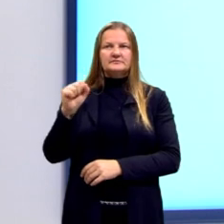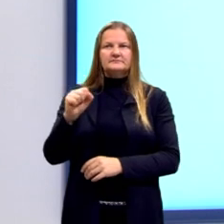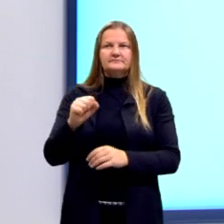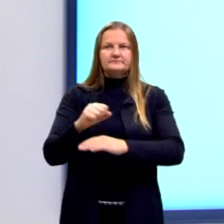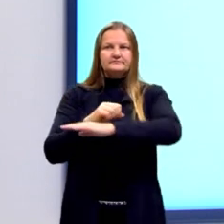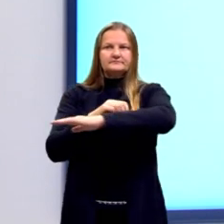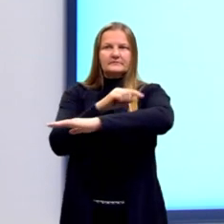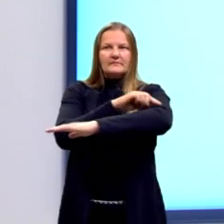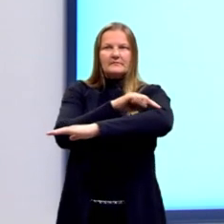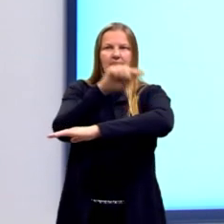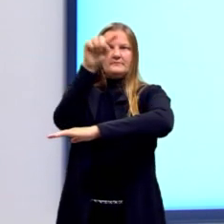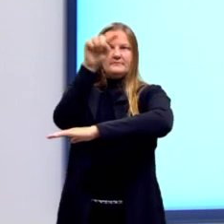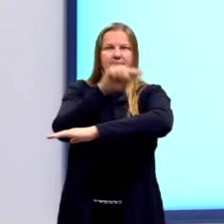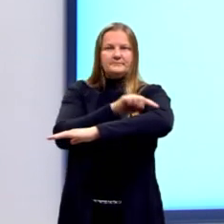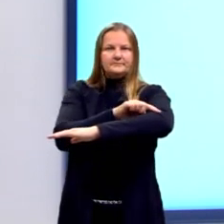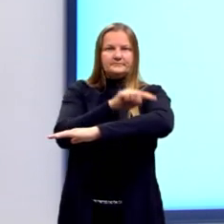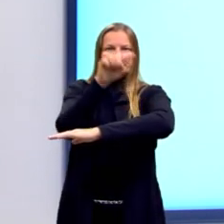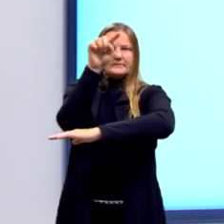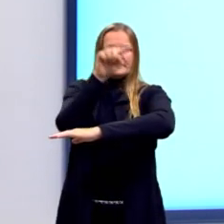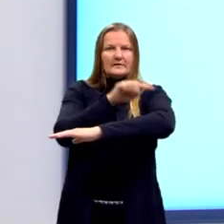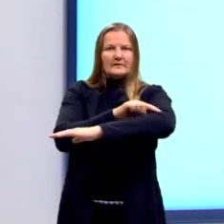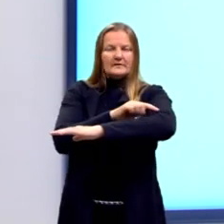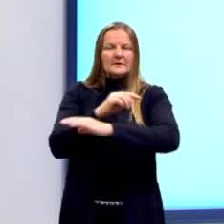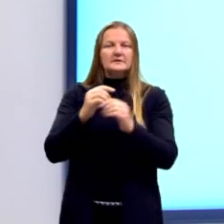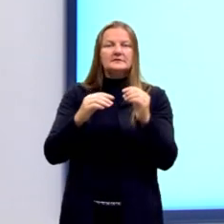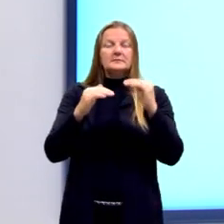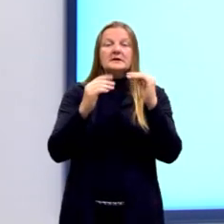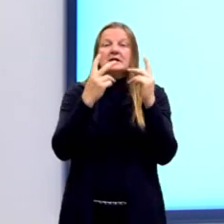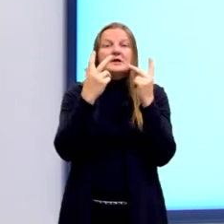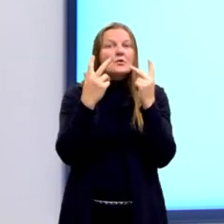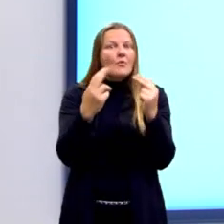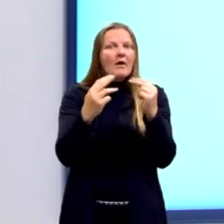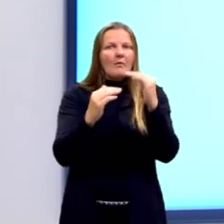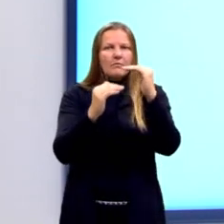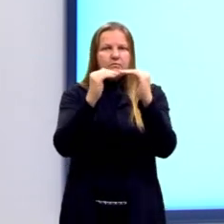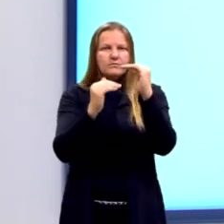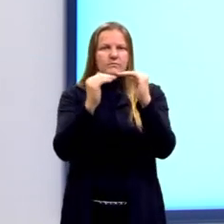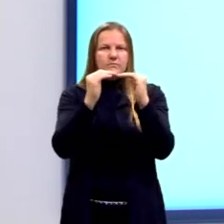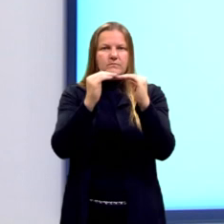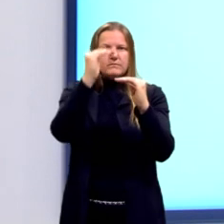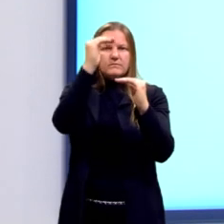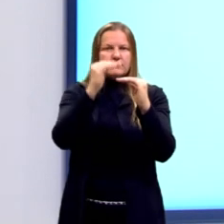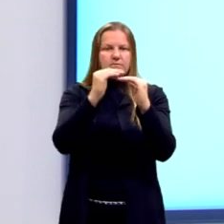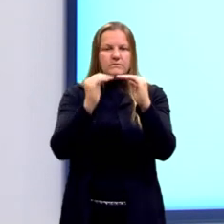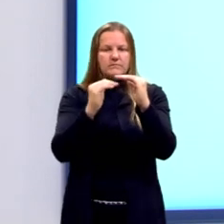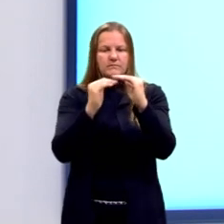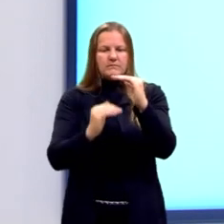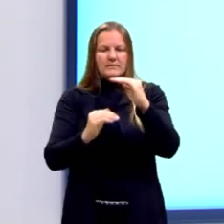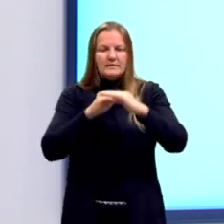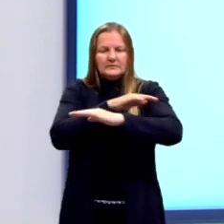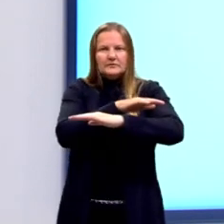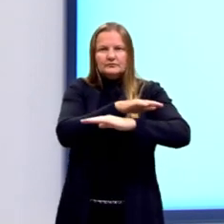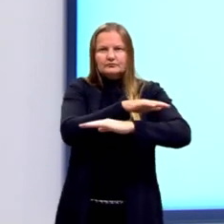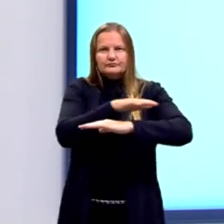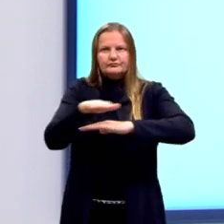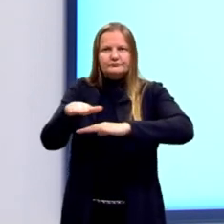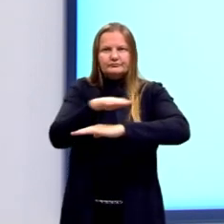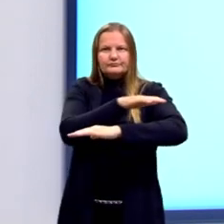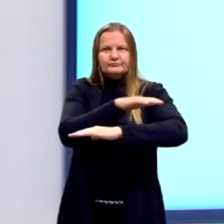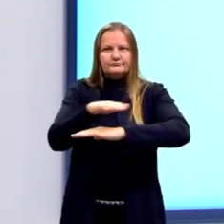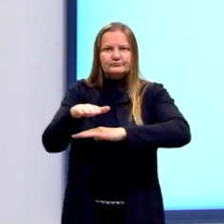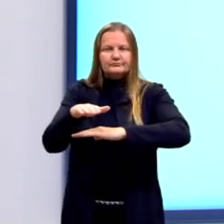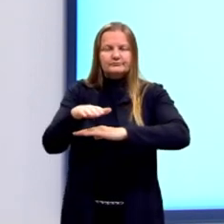dos triângulos em segmentos proporcionais e temos ainda que ele é paralelo à base, ao